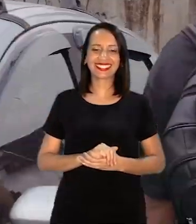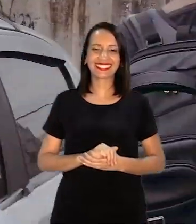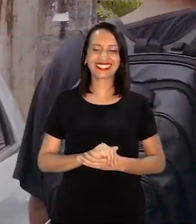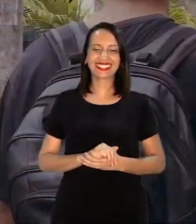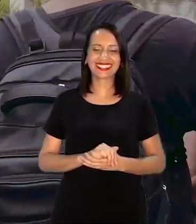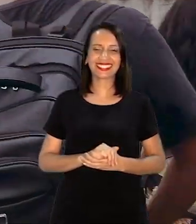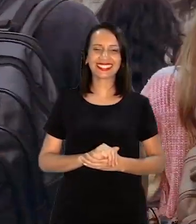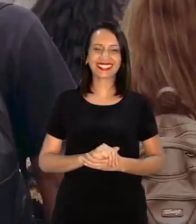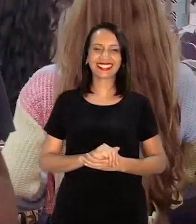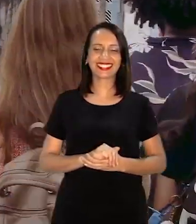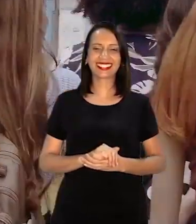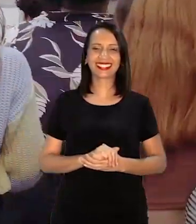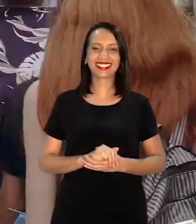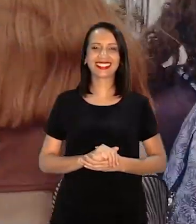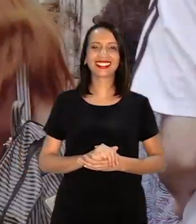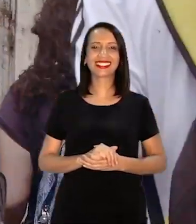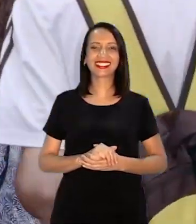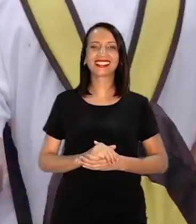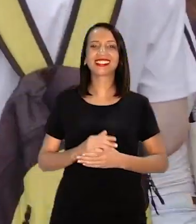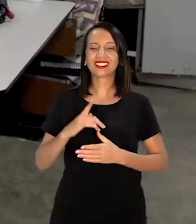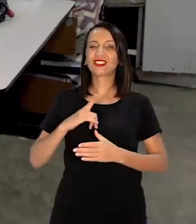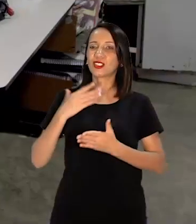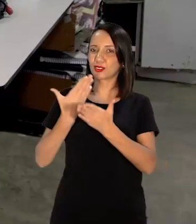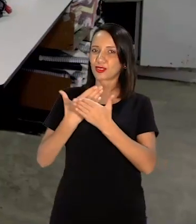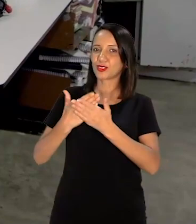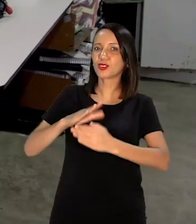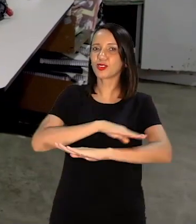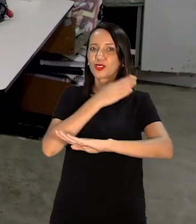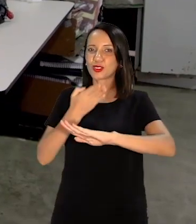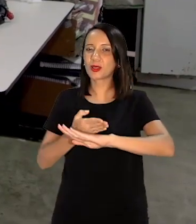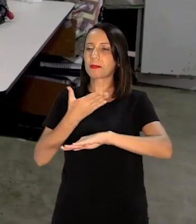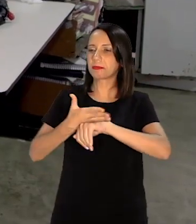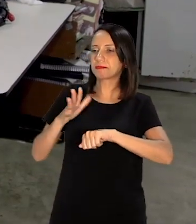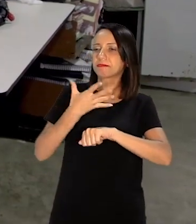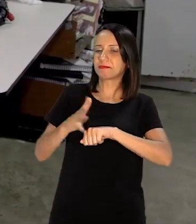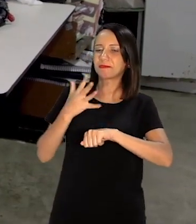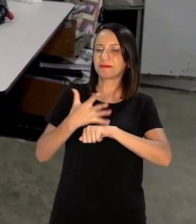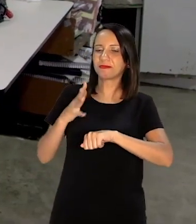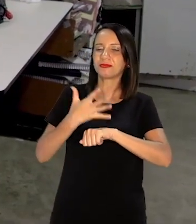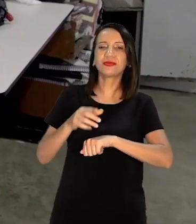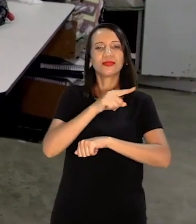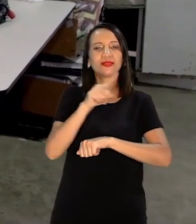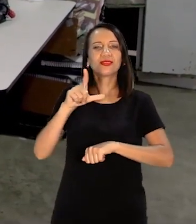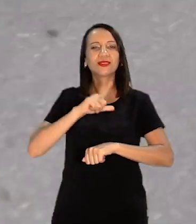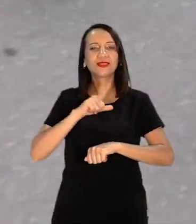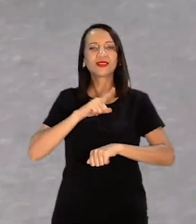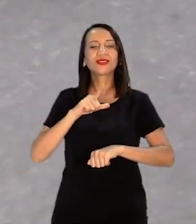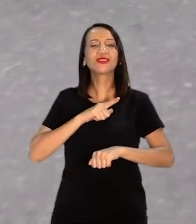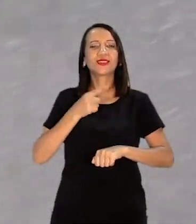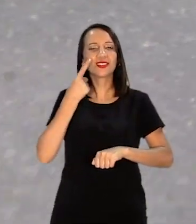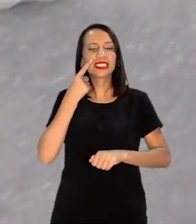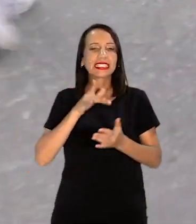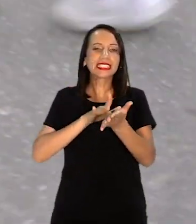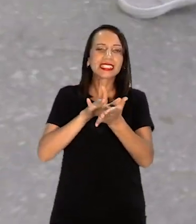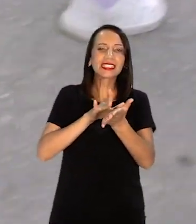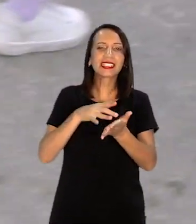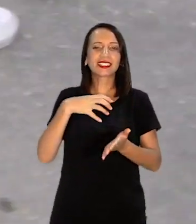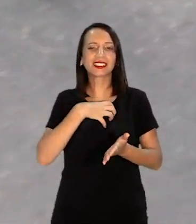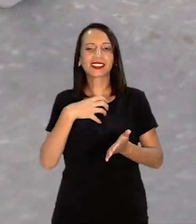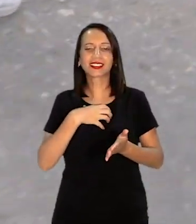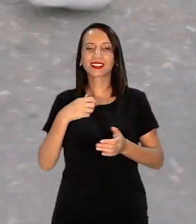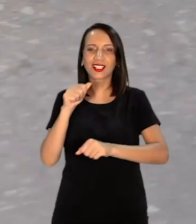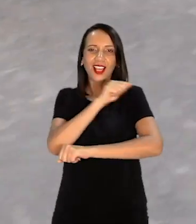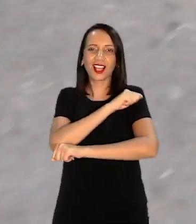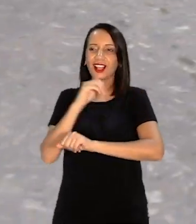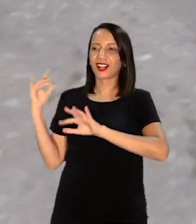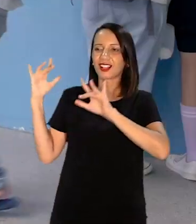Ornelas na biblioteca Mas você tem que treinar Para fazer Como é vai ser Então você vai simular Uma situação Os alunos vêm